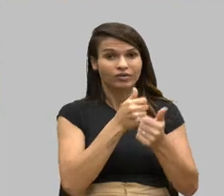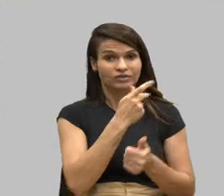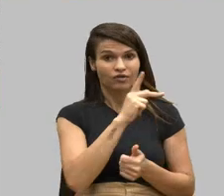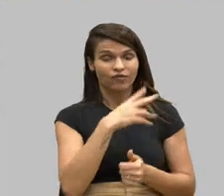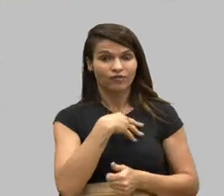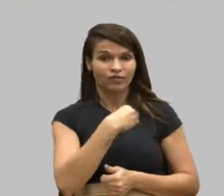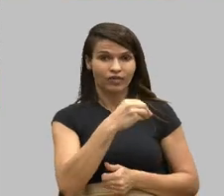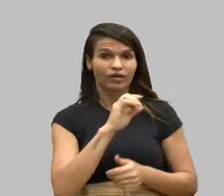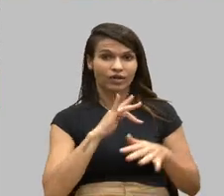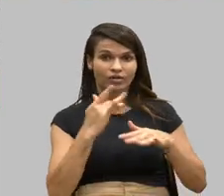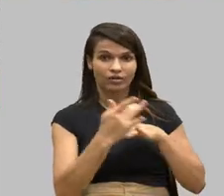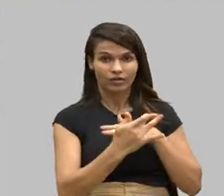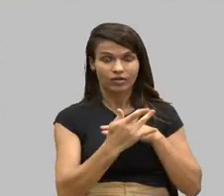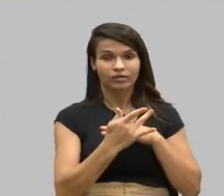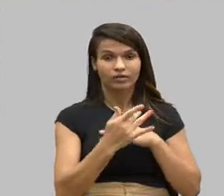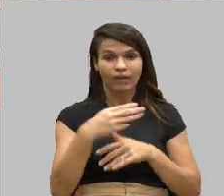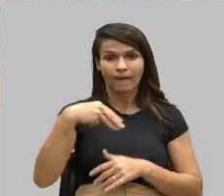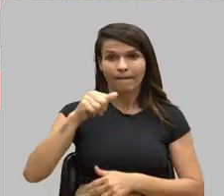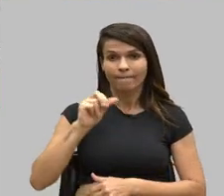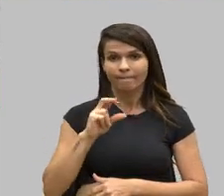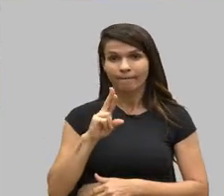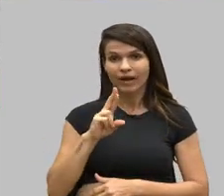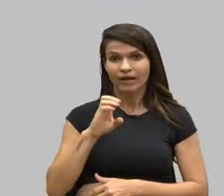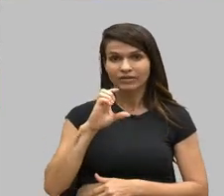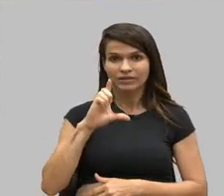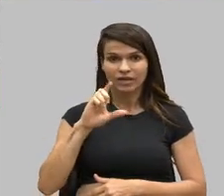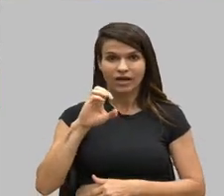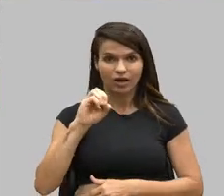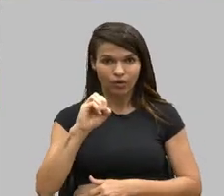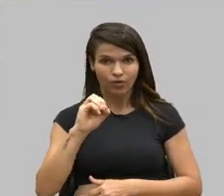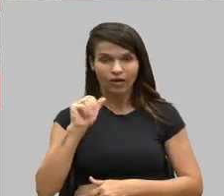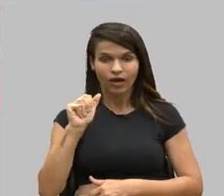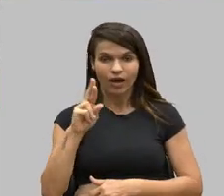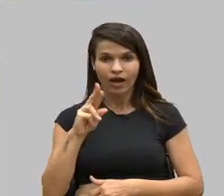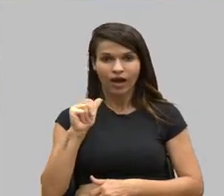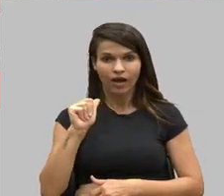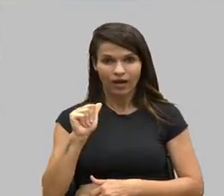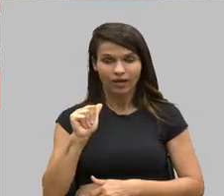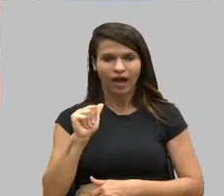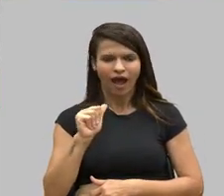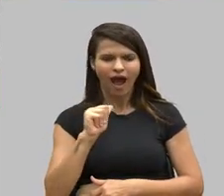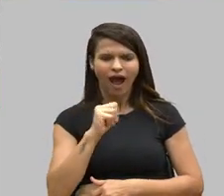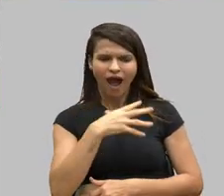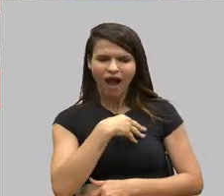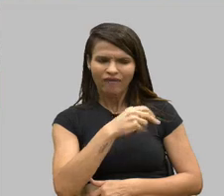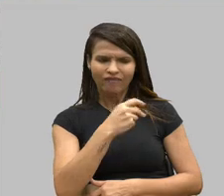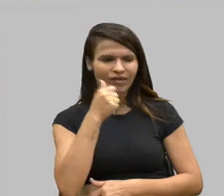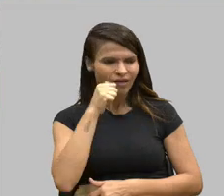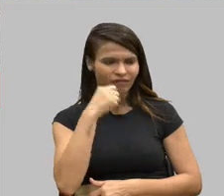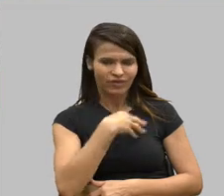acompanhar o Marcelo Aro, a filha dele realmente traz para a gente essa